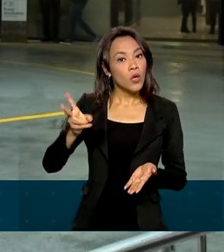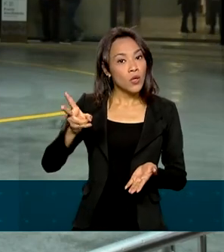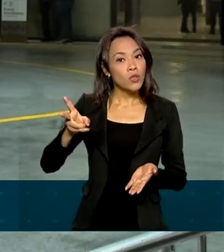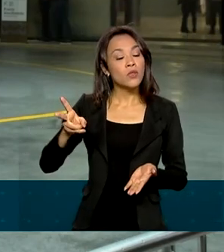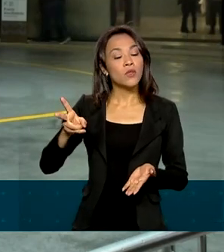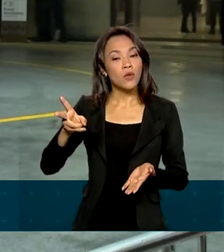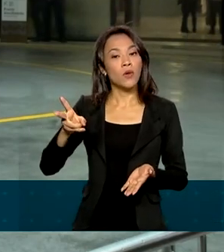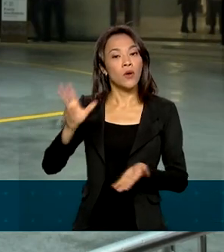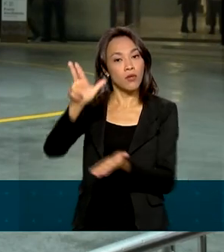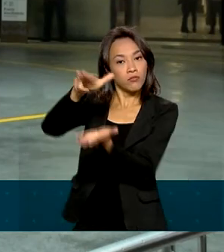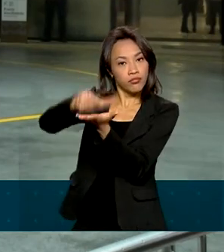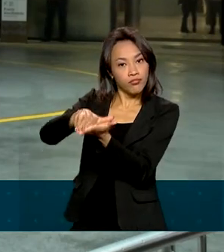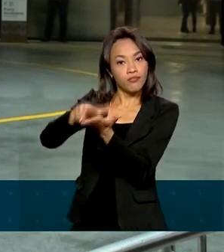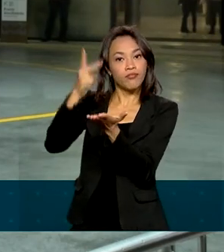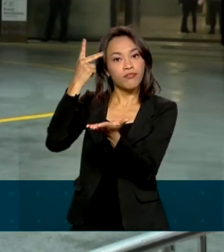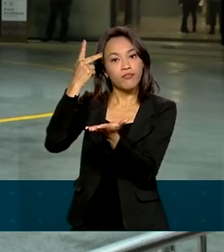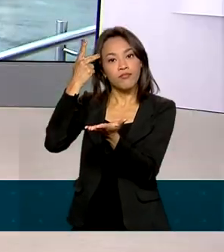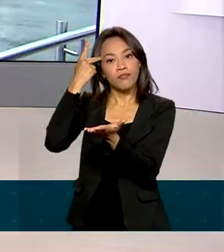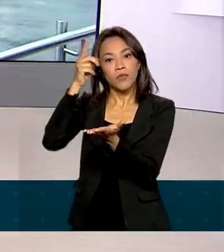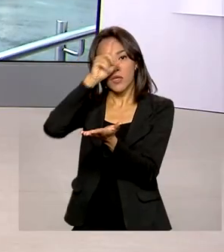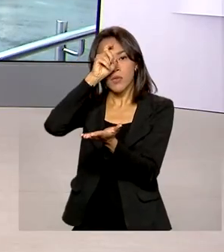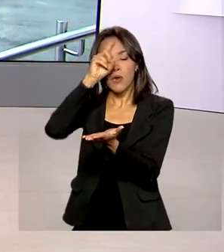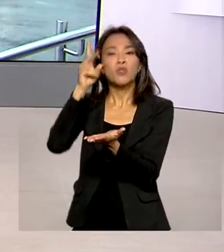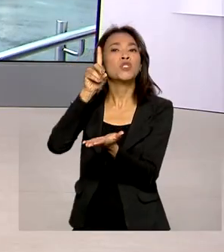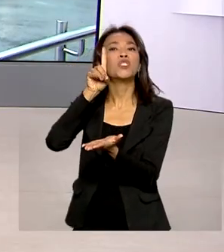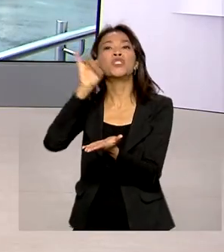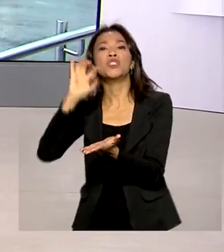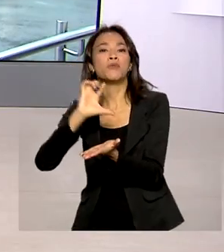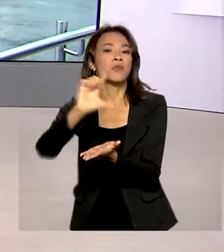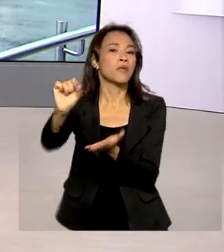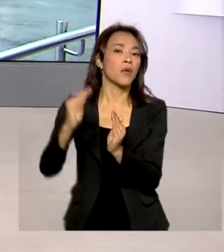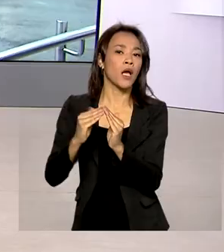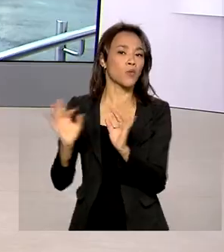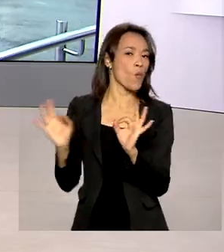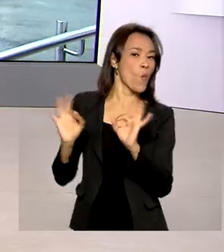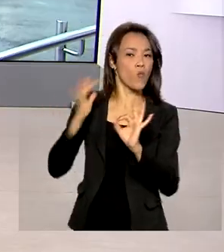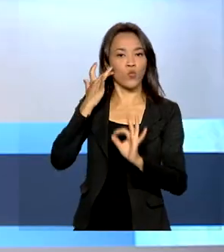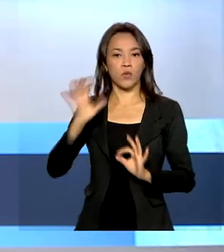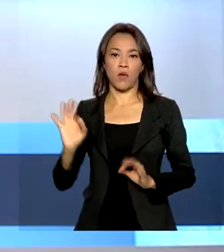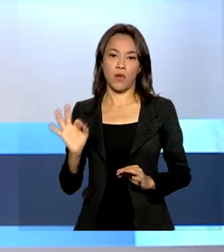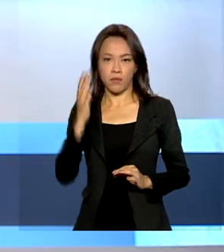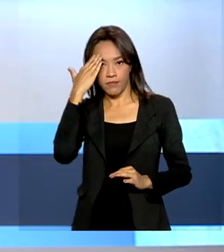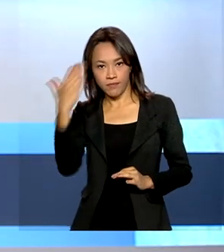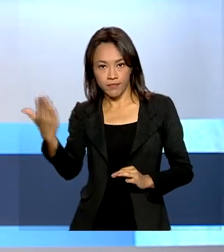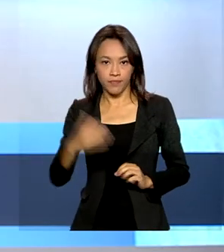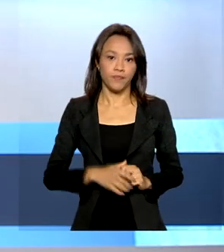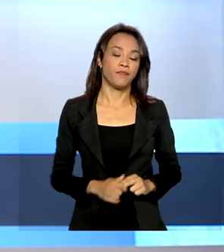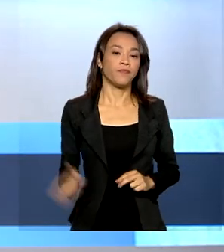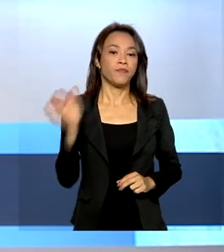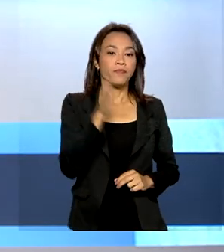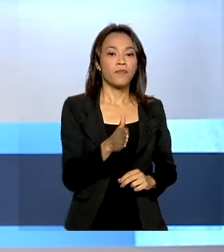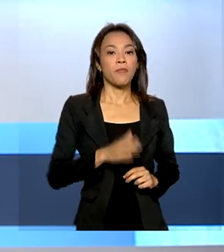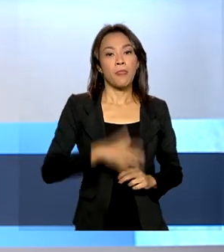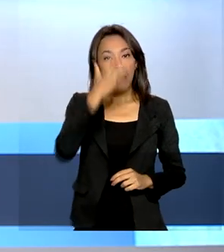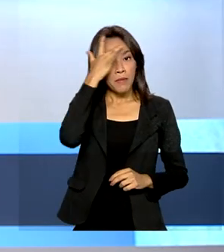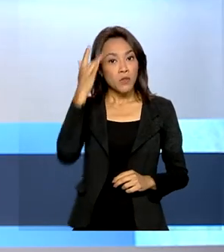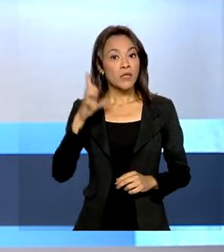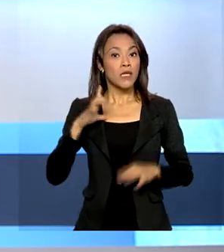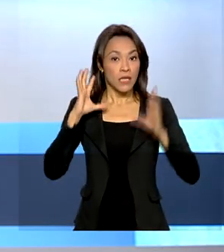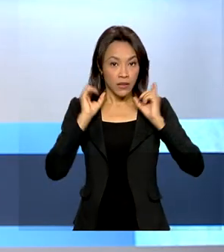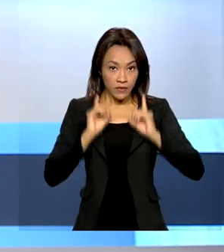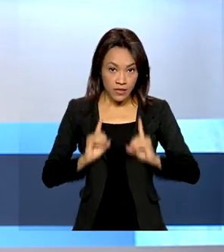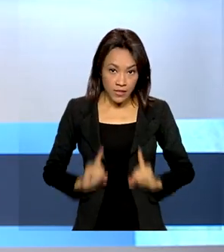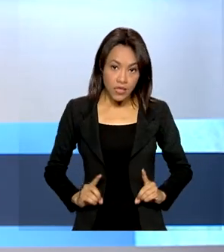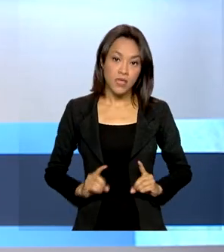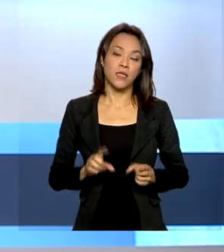ainda sem previsão de alta. Luciana. Muito obrigada pelas informações. Pessoas com deficiência